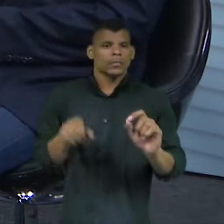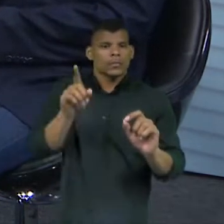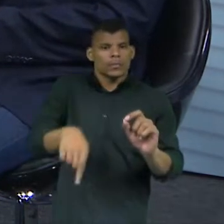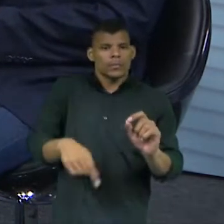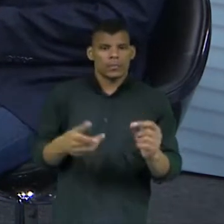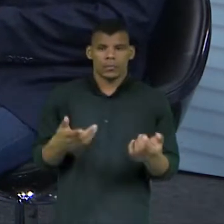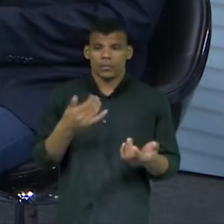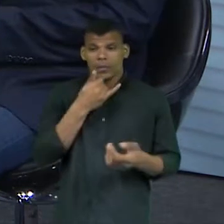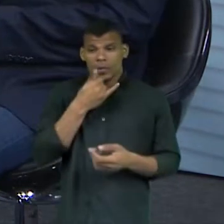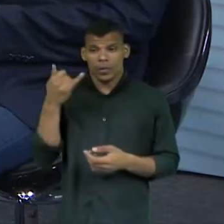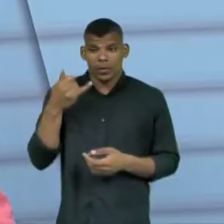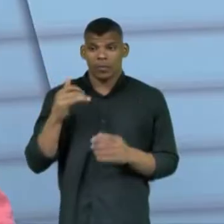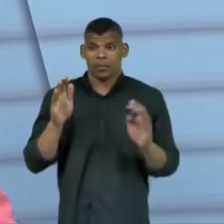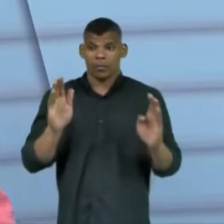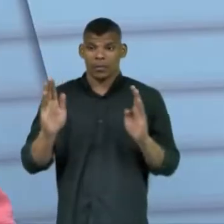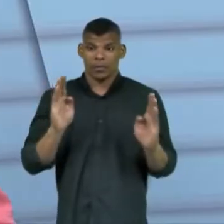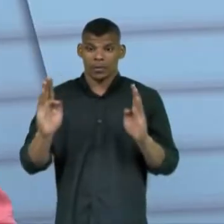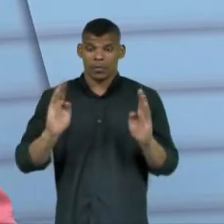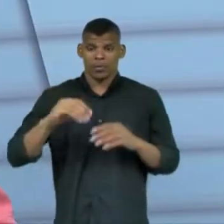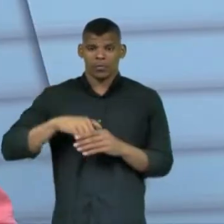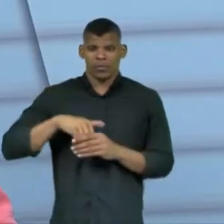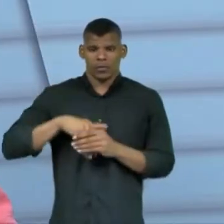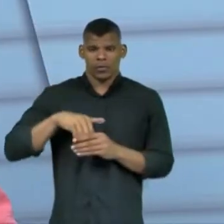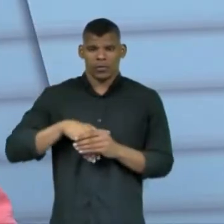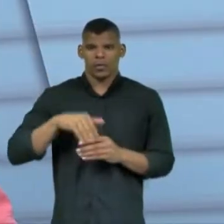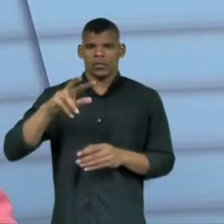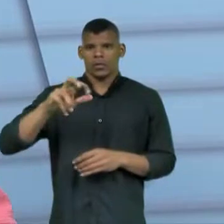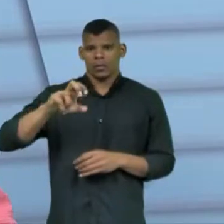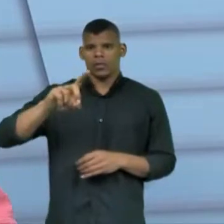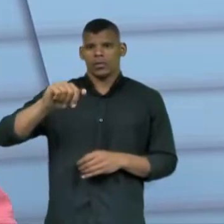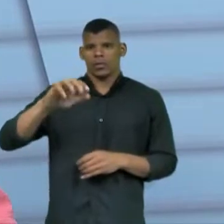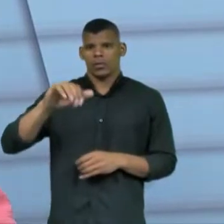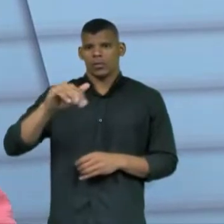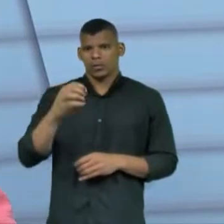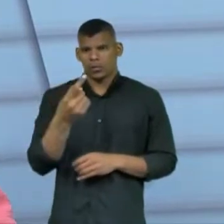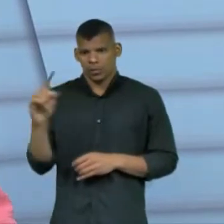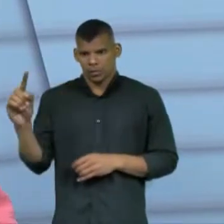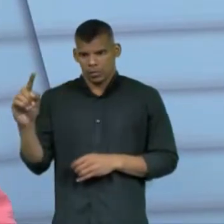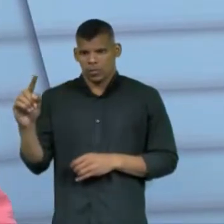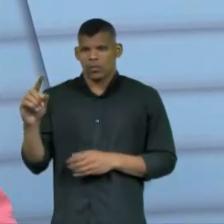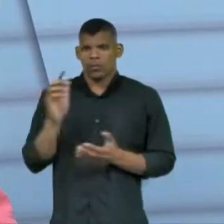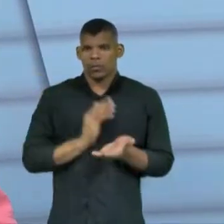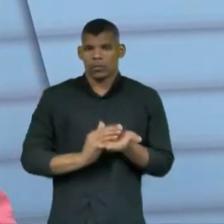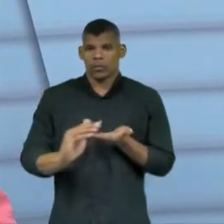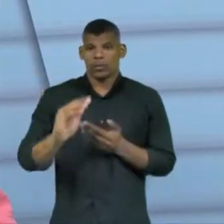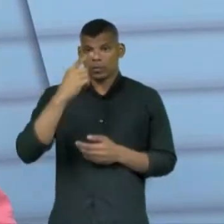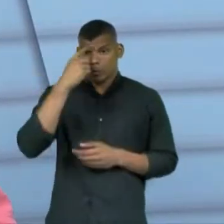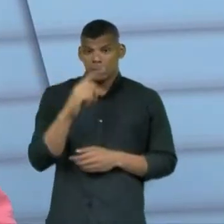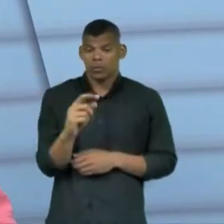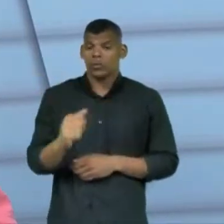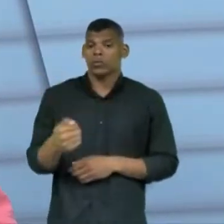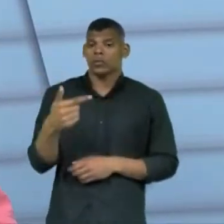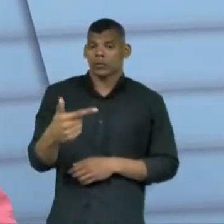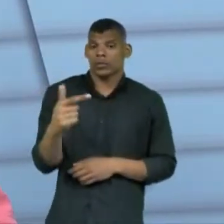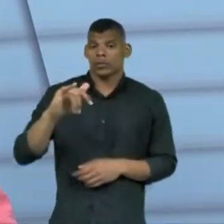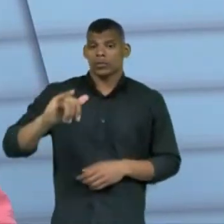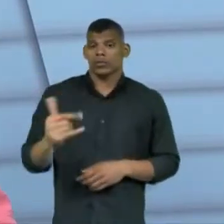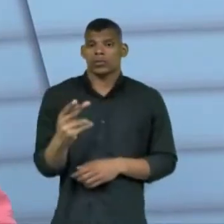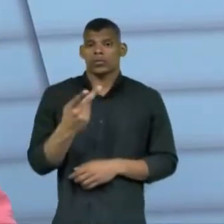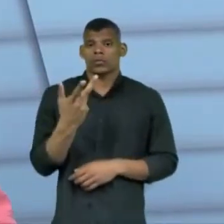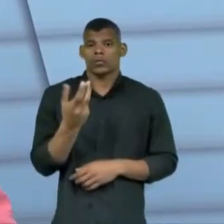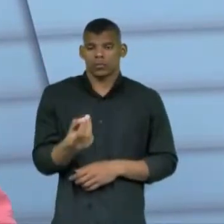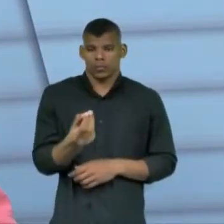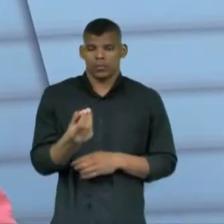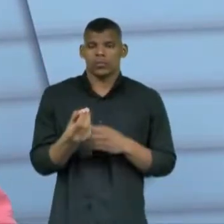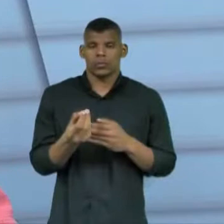dependendo da vedação, tem um período eleitoral. Então, as vedações para agentes públicos começam no dia 2 de julho, são três meses antes, que é aquela